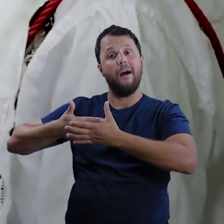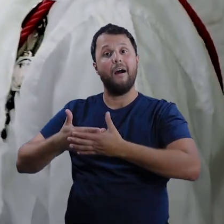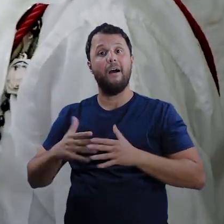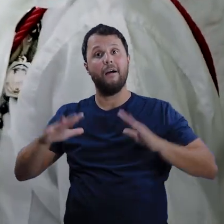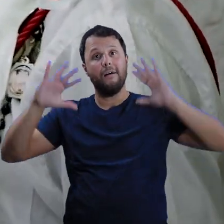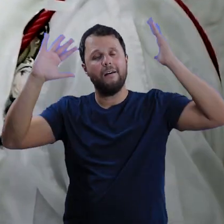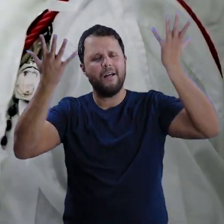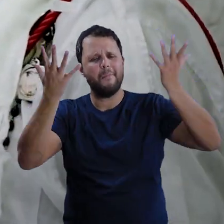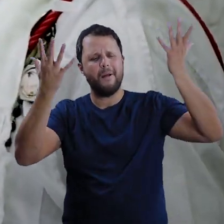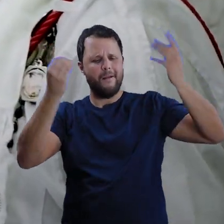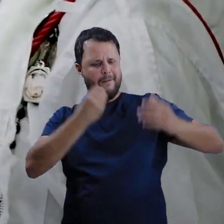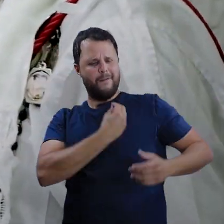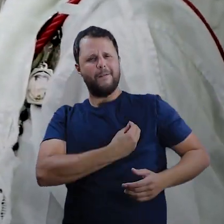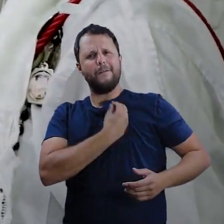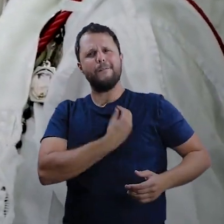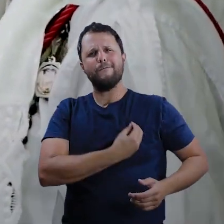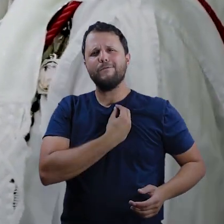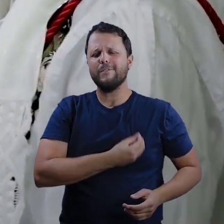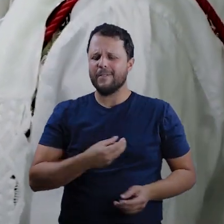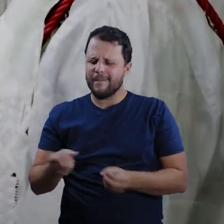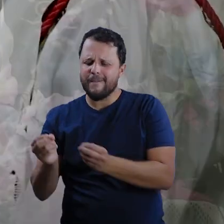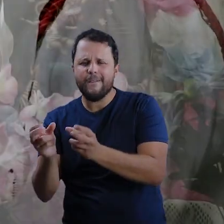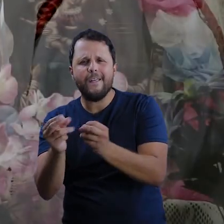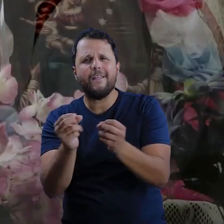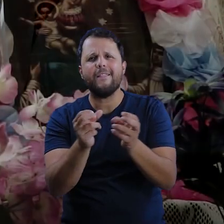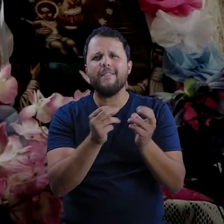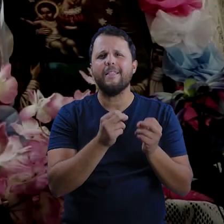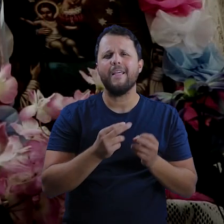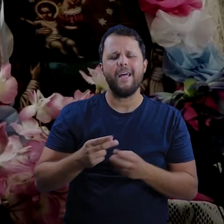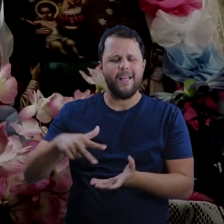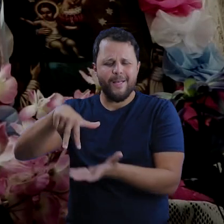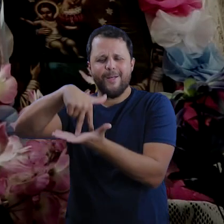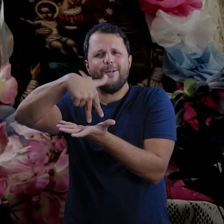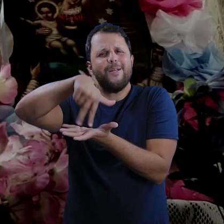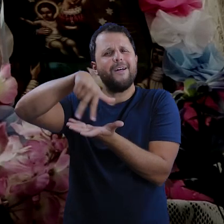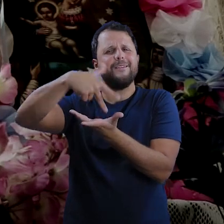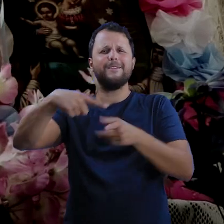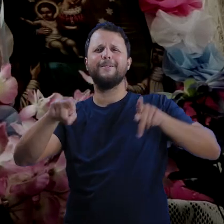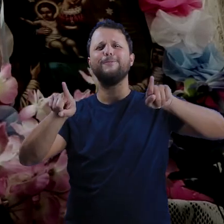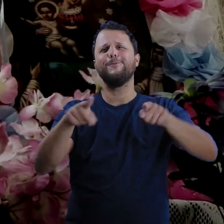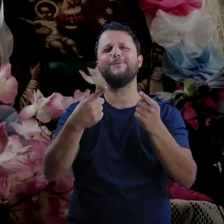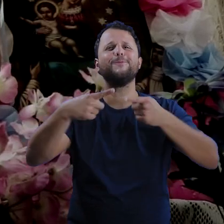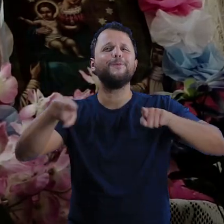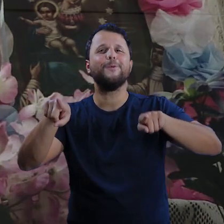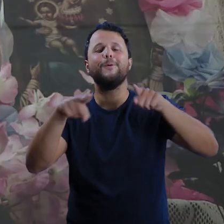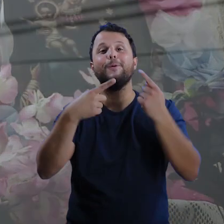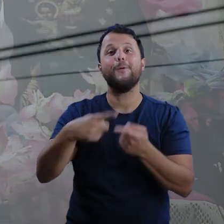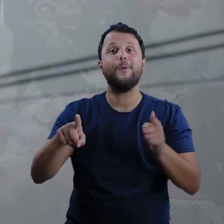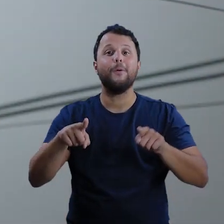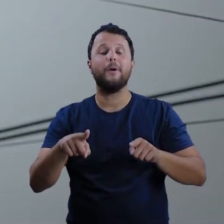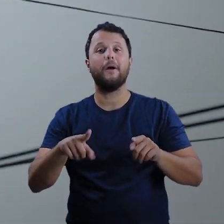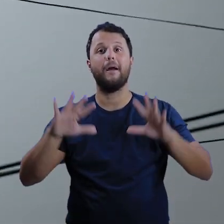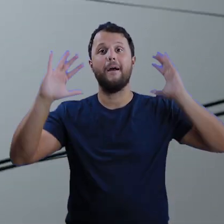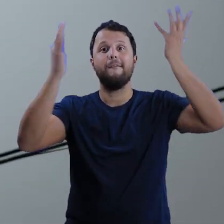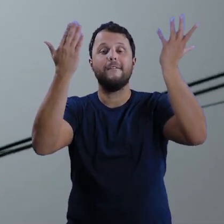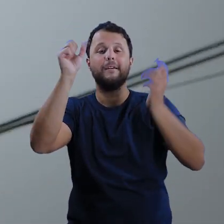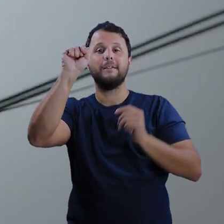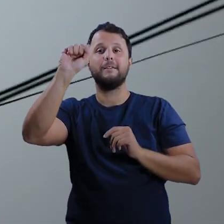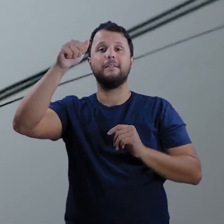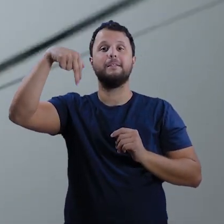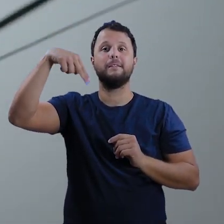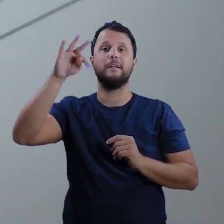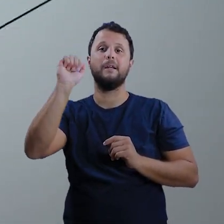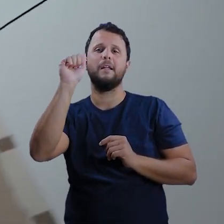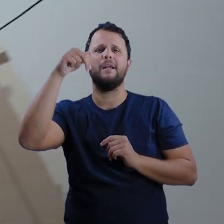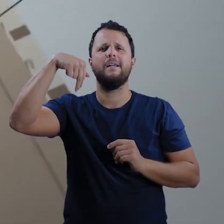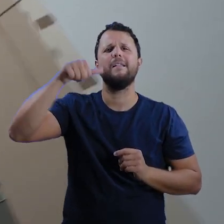é o ato de celebrar a vida em torno da comercialidade, em torno da dança, da música, e a festa de Santana, que vai